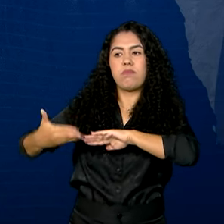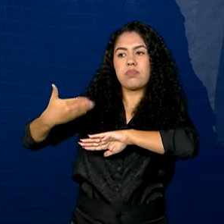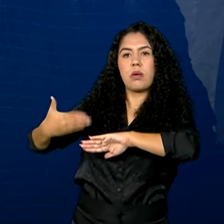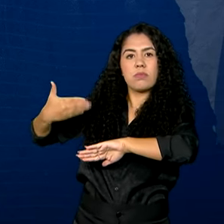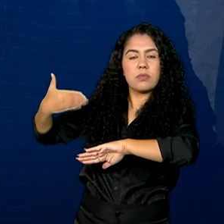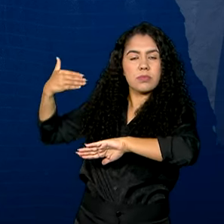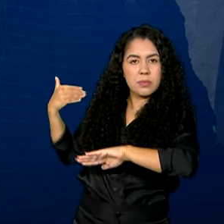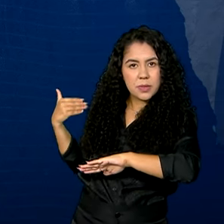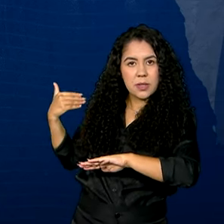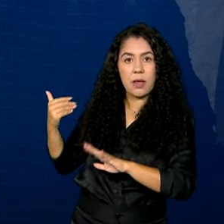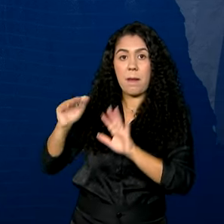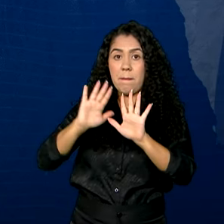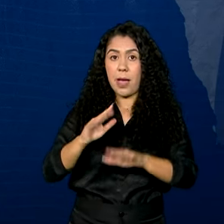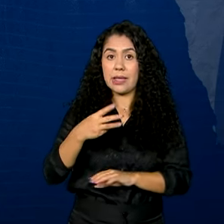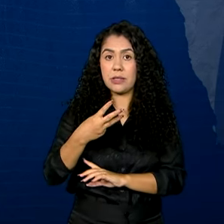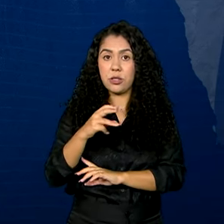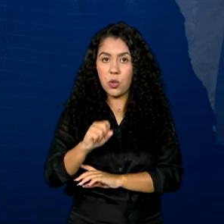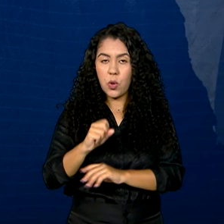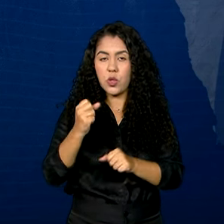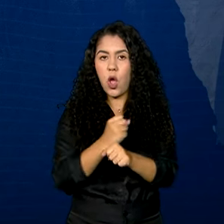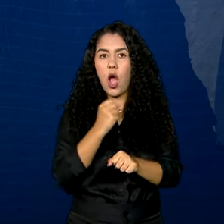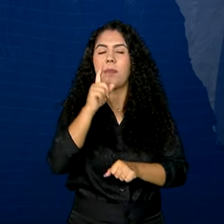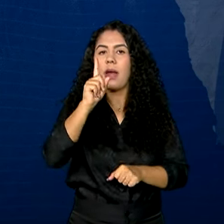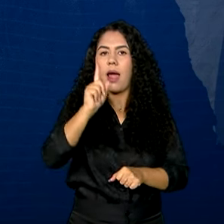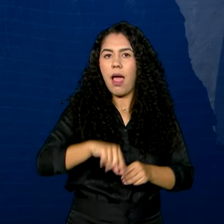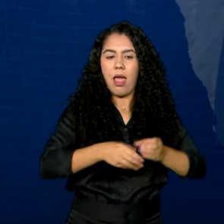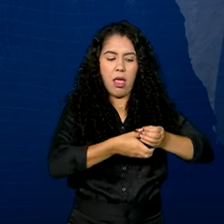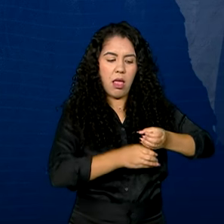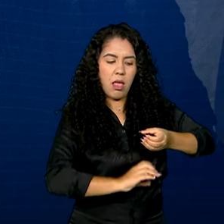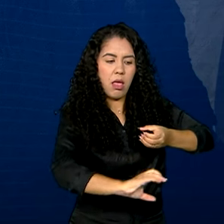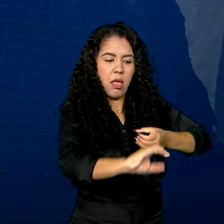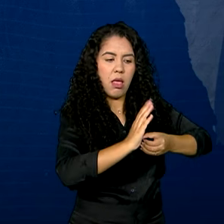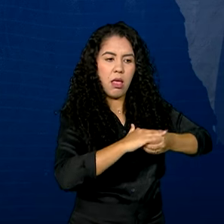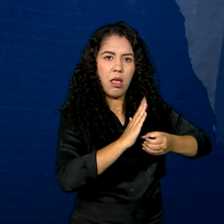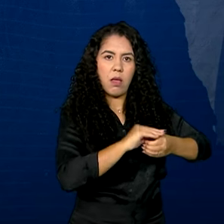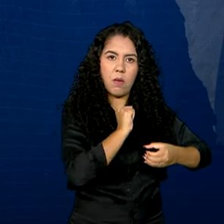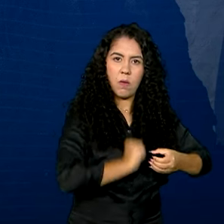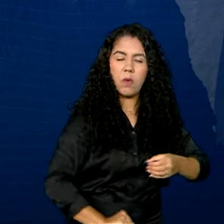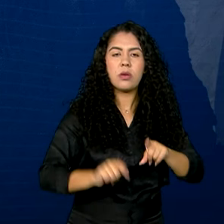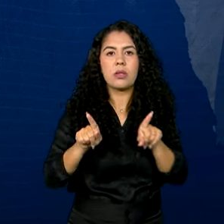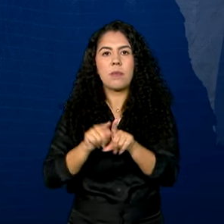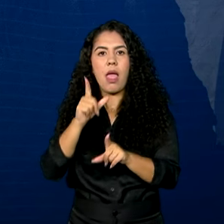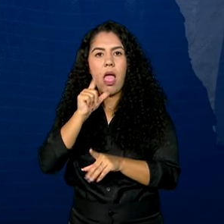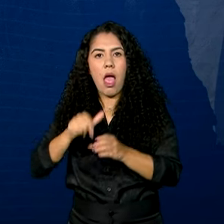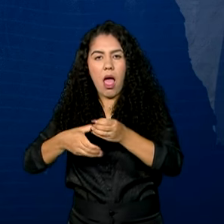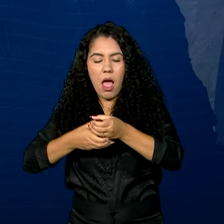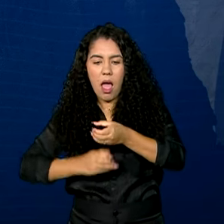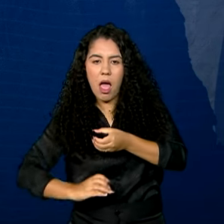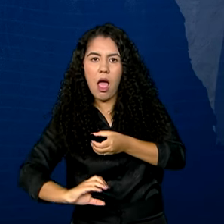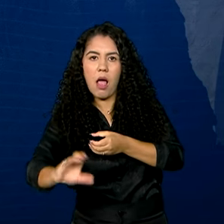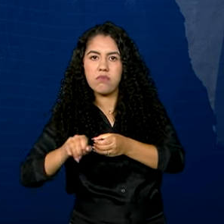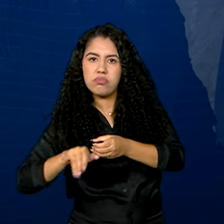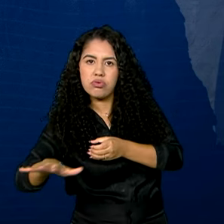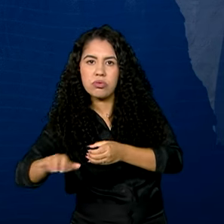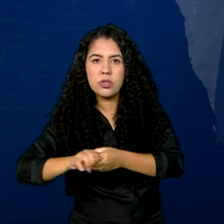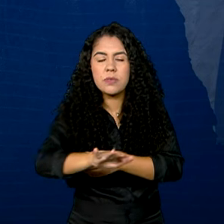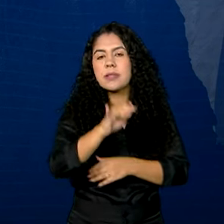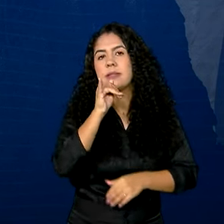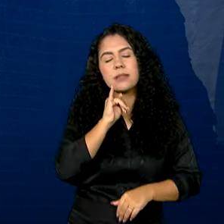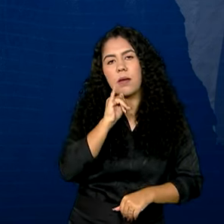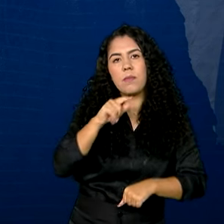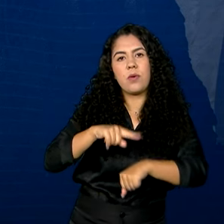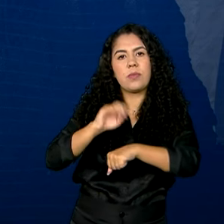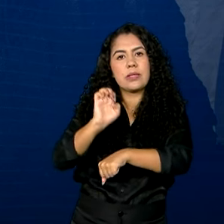sendo 38 delas de saneamento e outras de construção de equipamentos de saúde pública em estados como